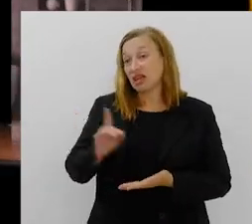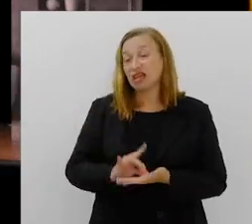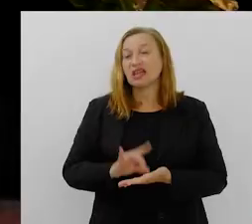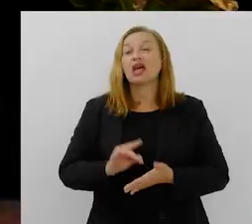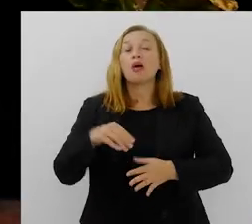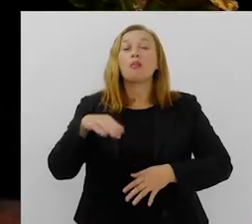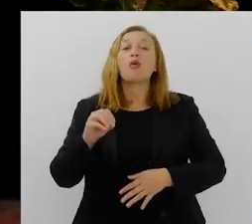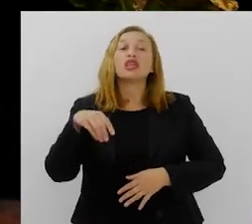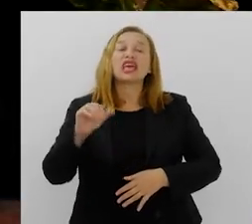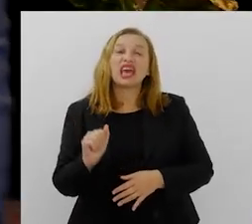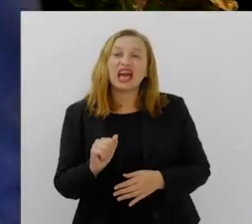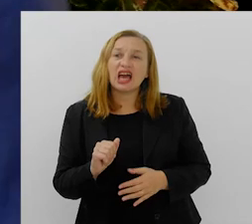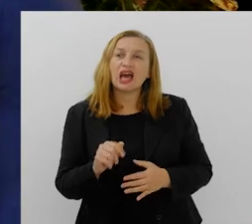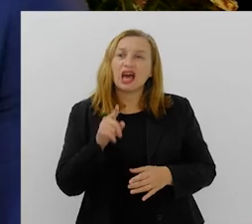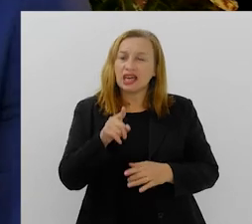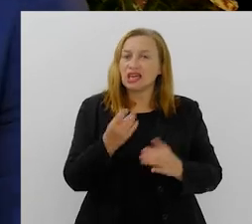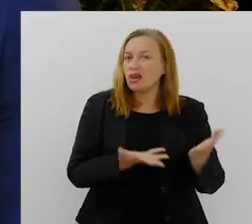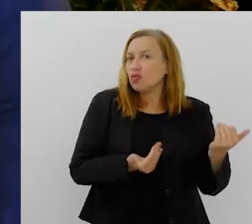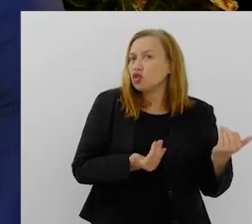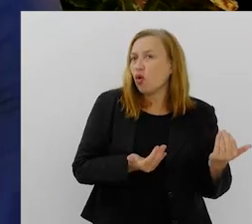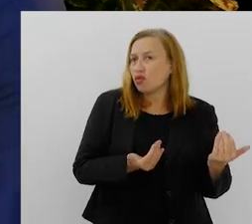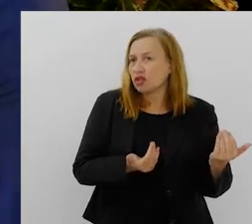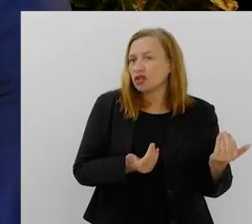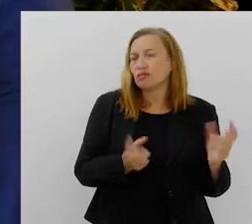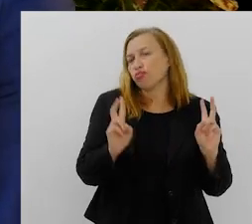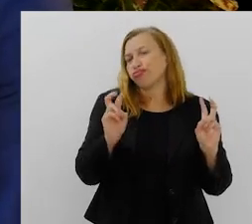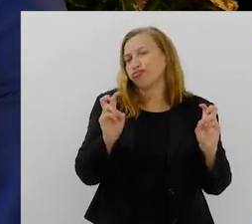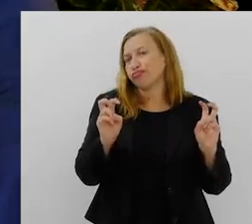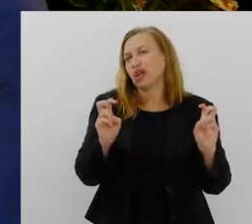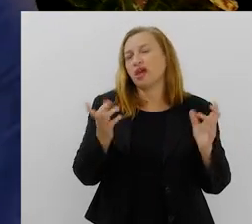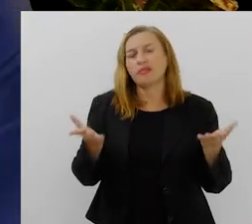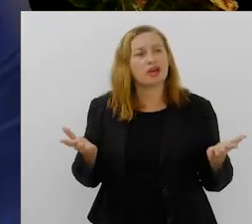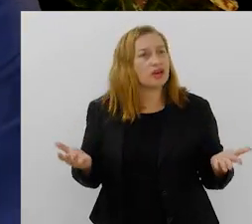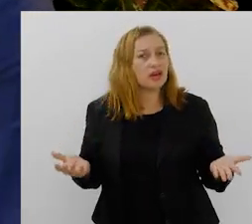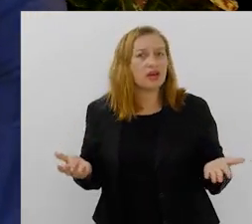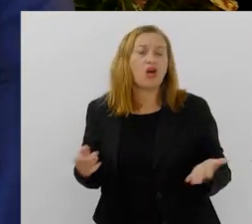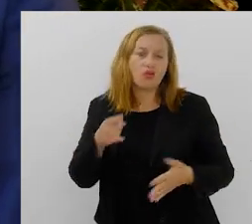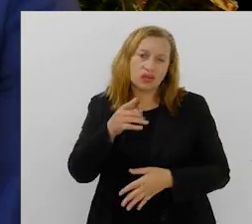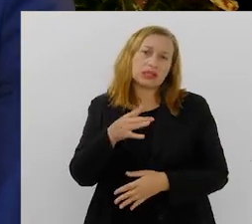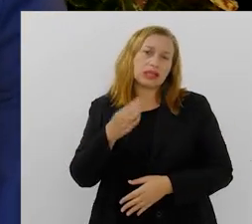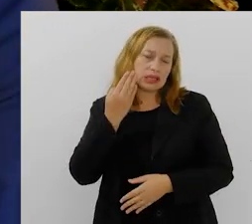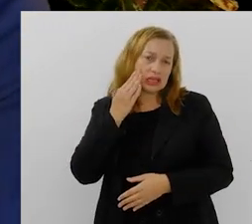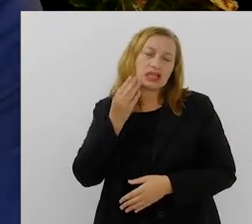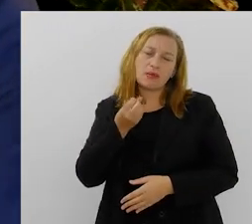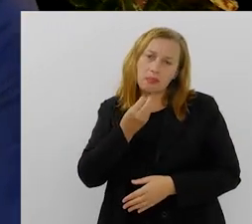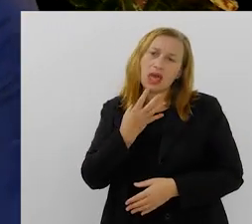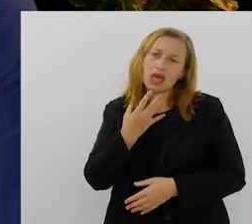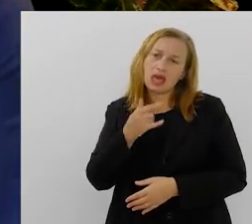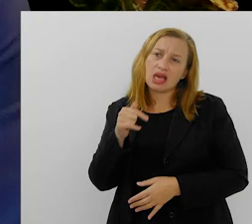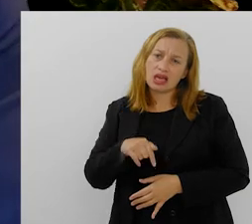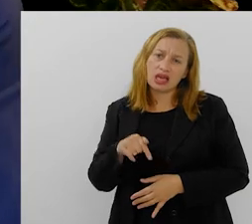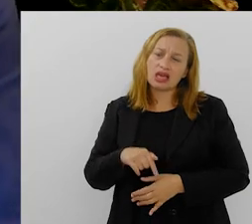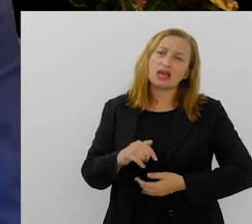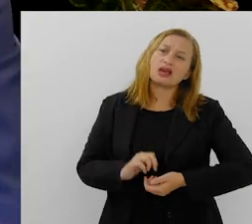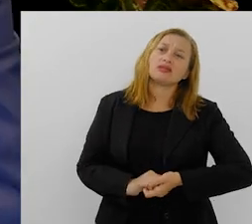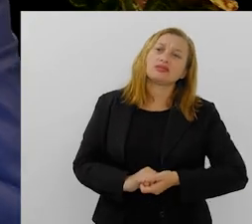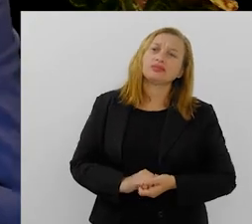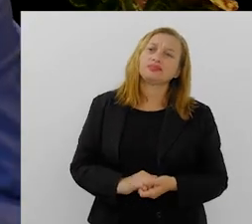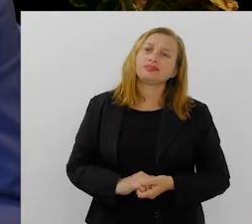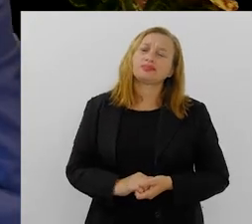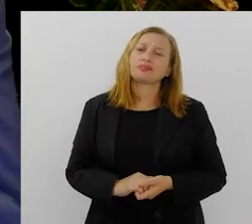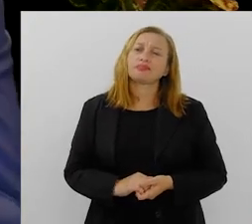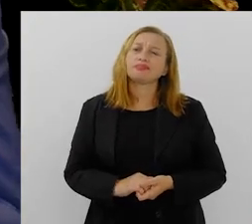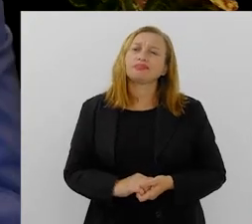Mônica, e aí a questão da juventude, que é um tema que você tem toda a autoridade aqui na condição